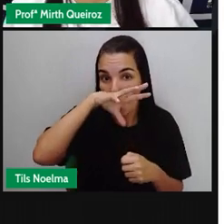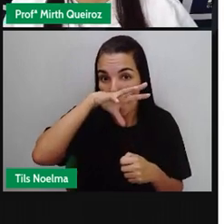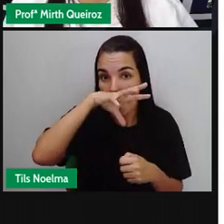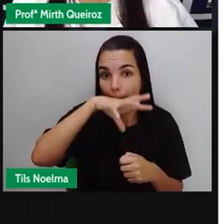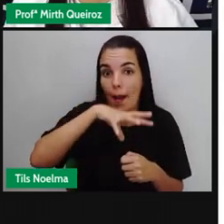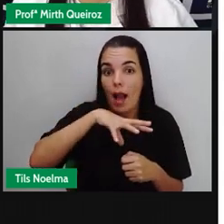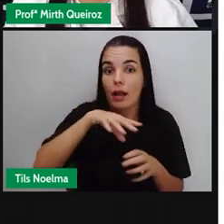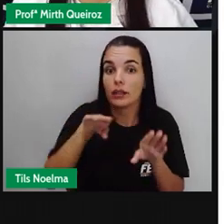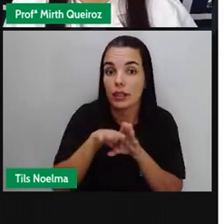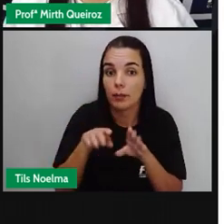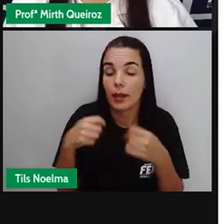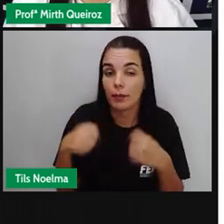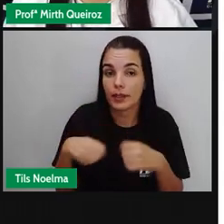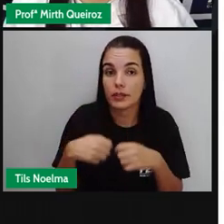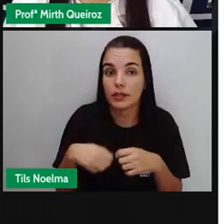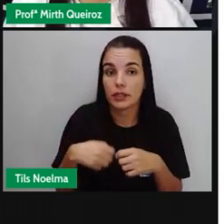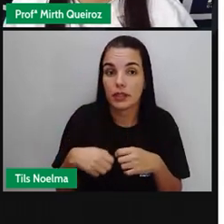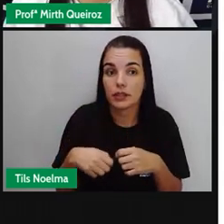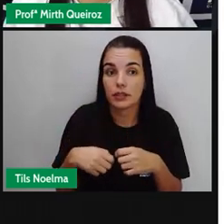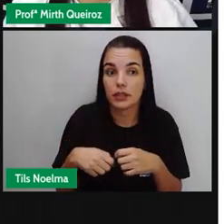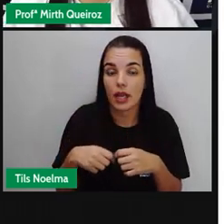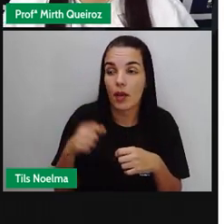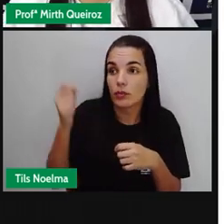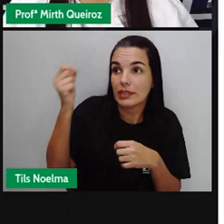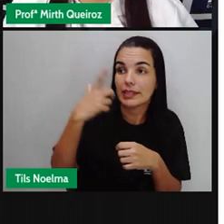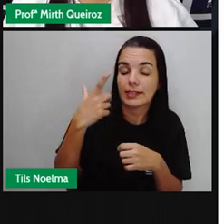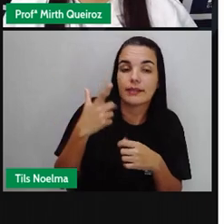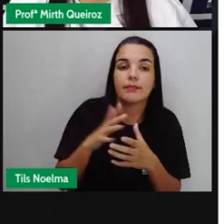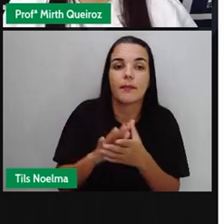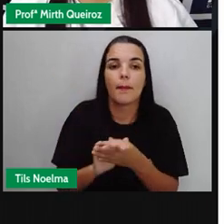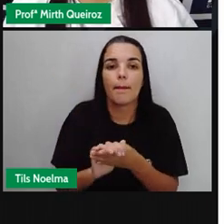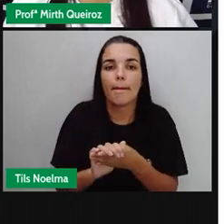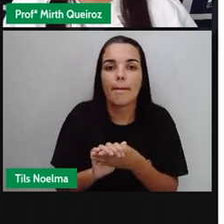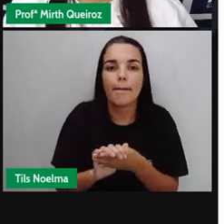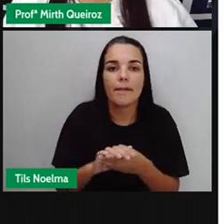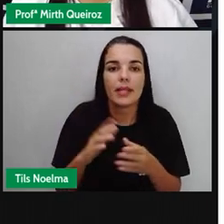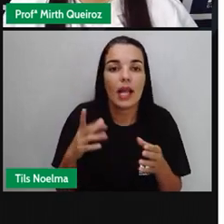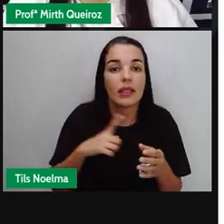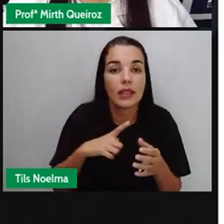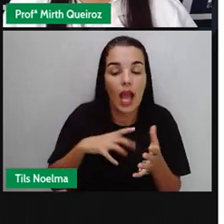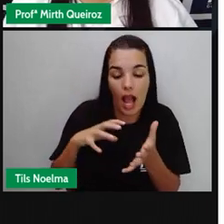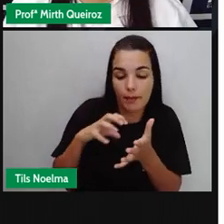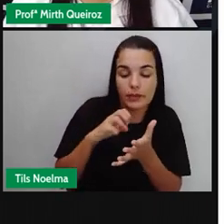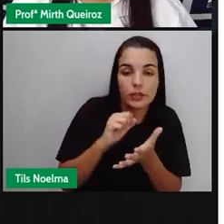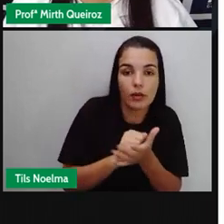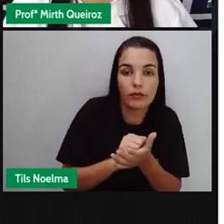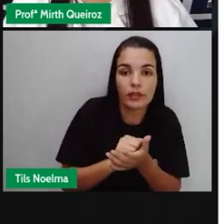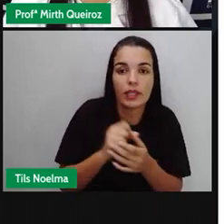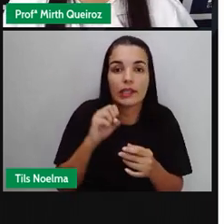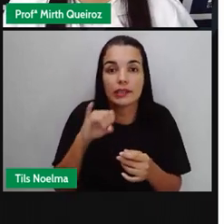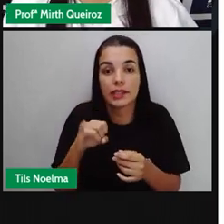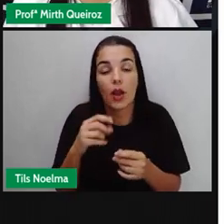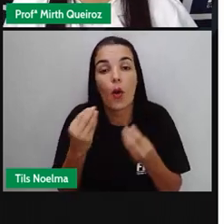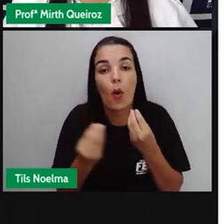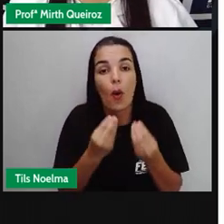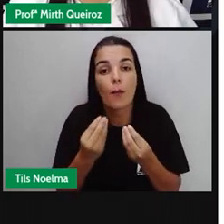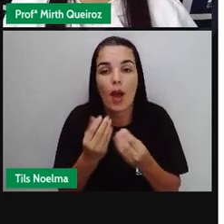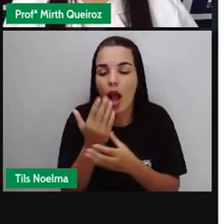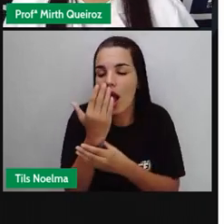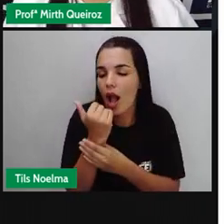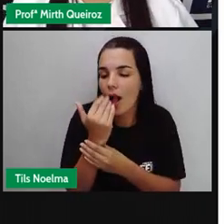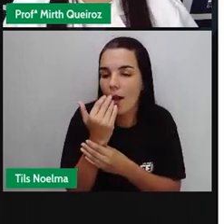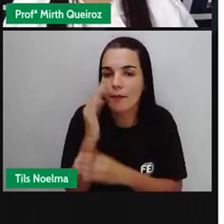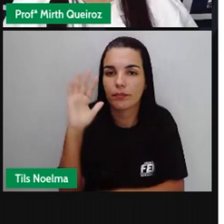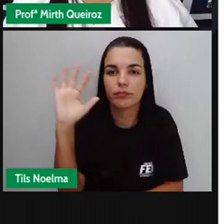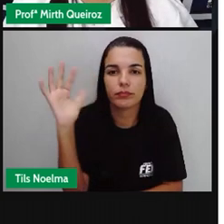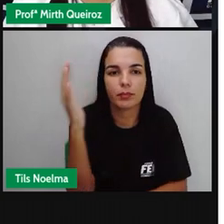nitrogênio a partir aí dos sais nitrogenados. E a gente obtém o nitrogênio a partir das plantas, como é o caso das